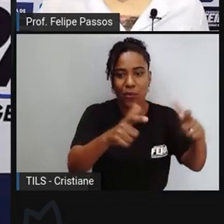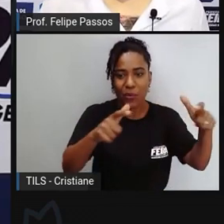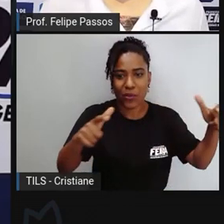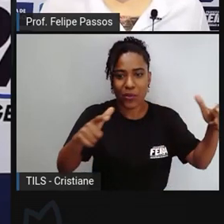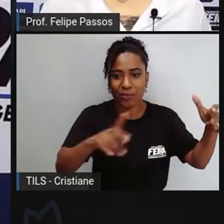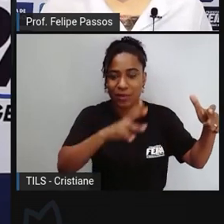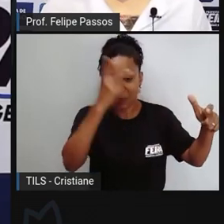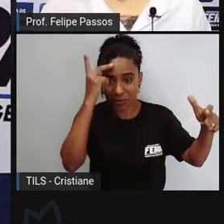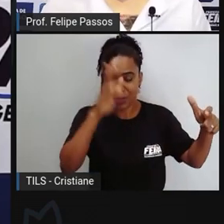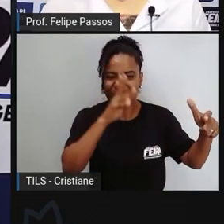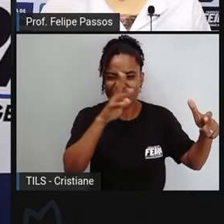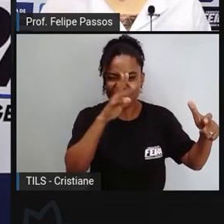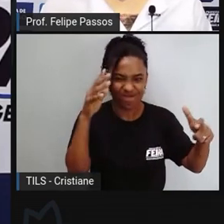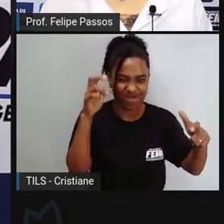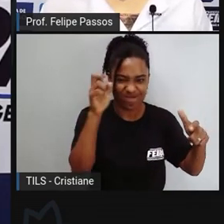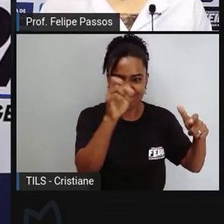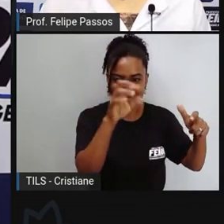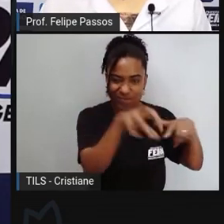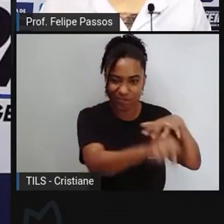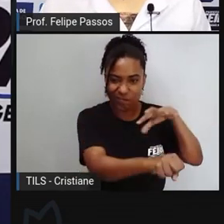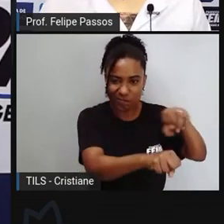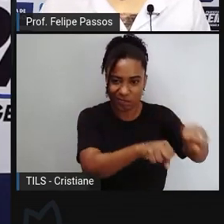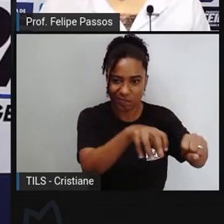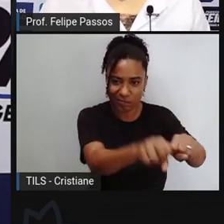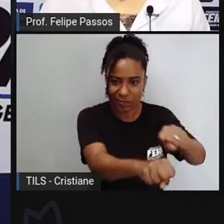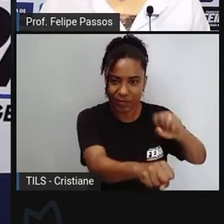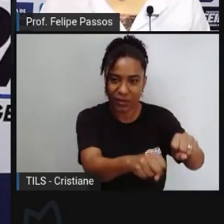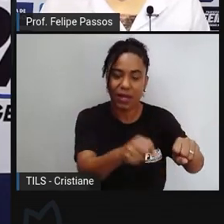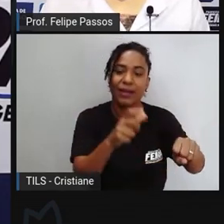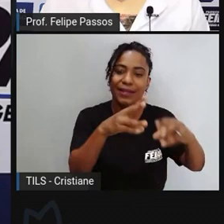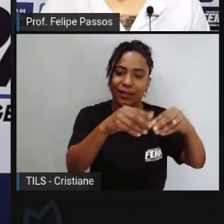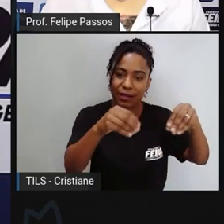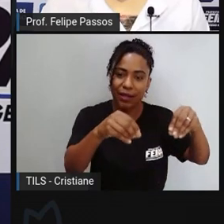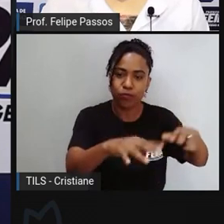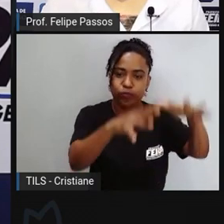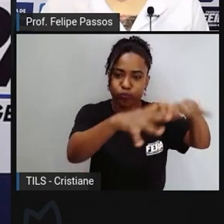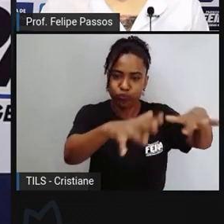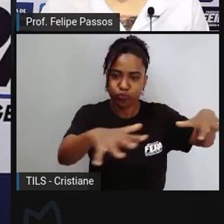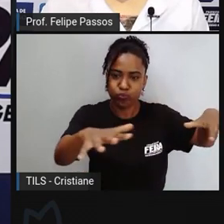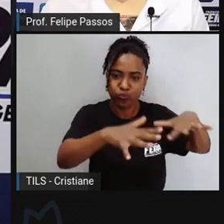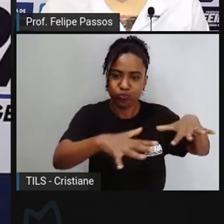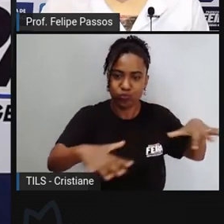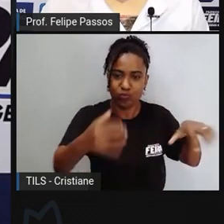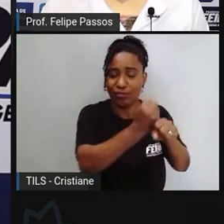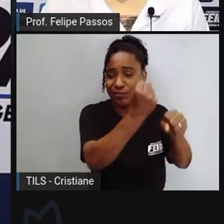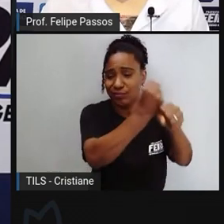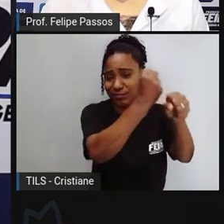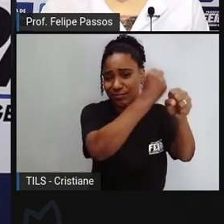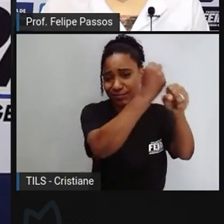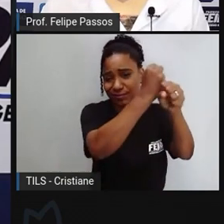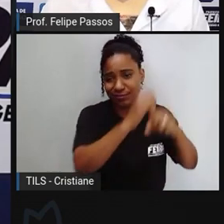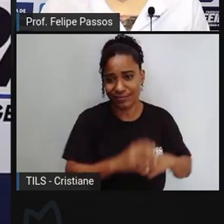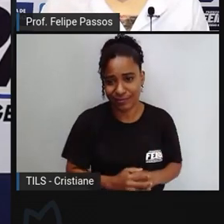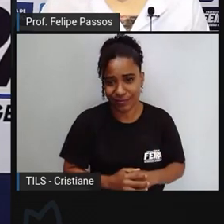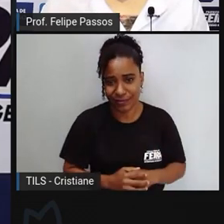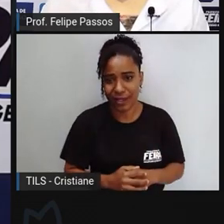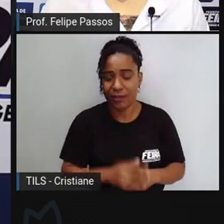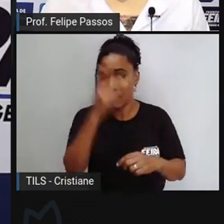mas eu tenho força popular para